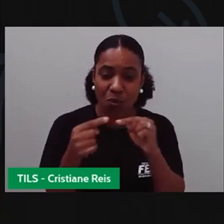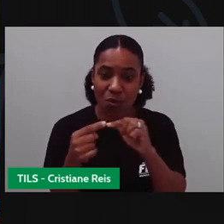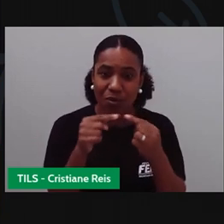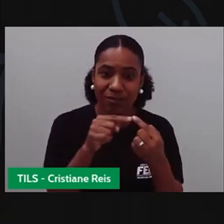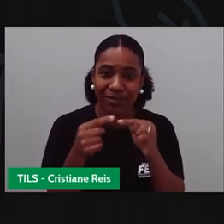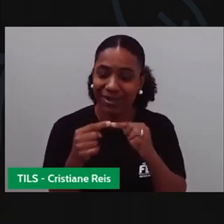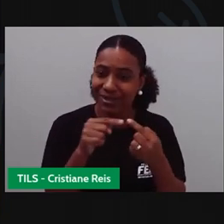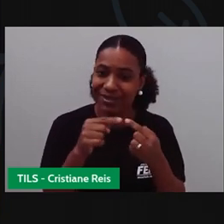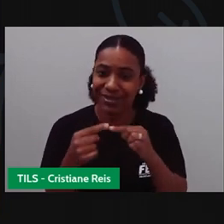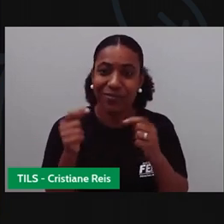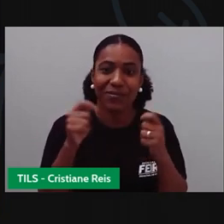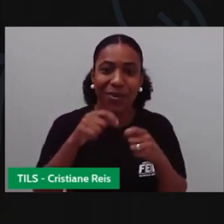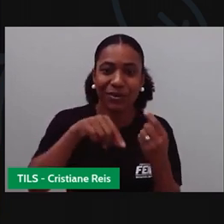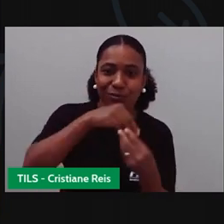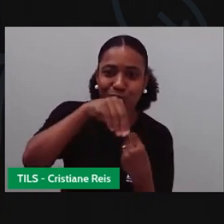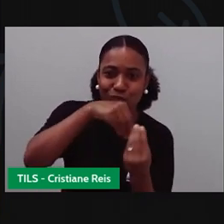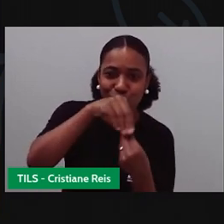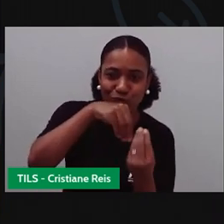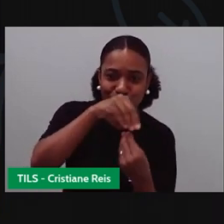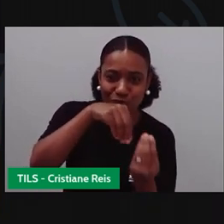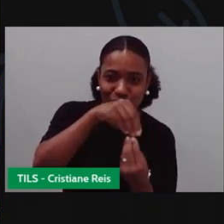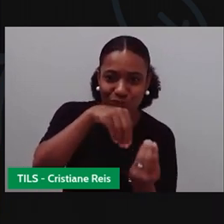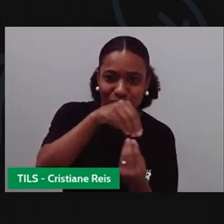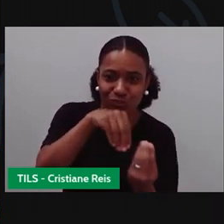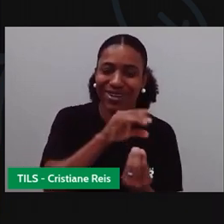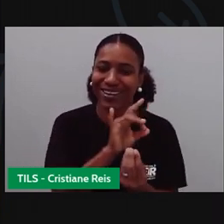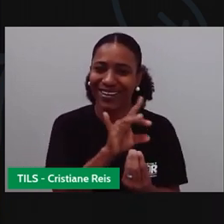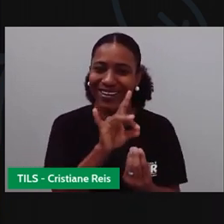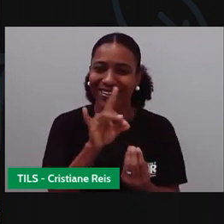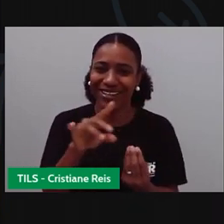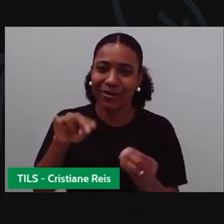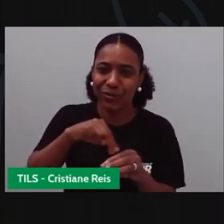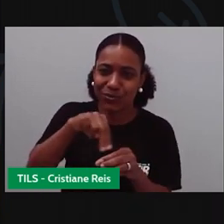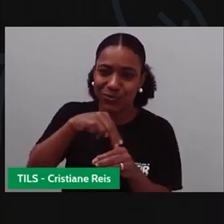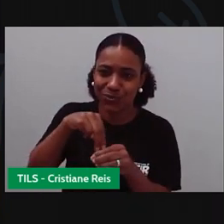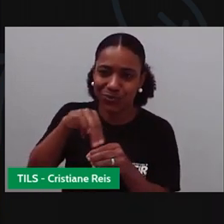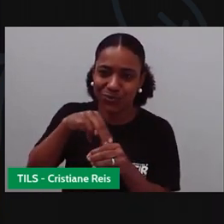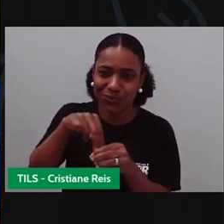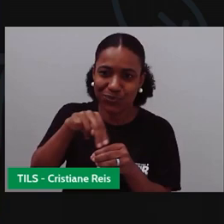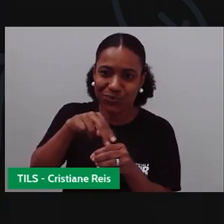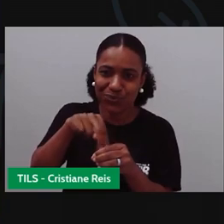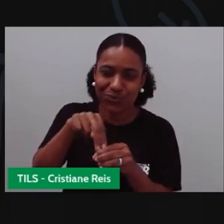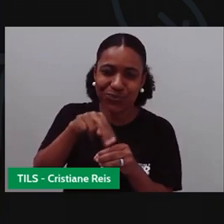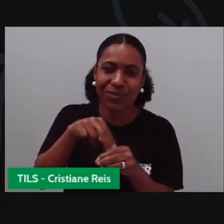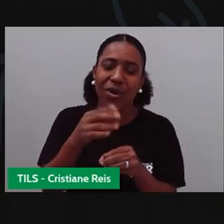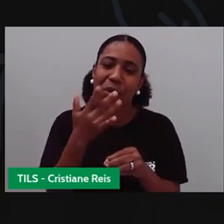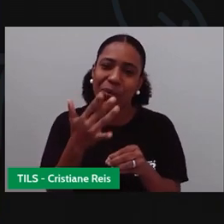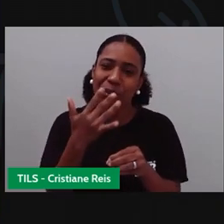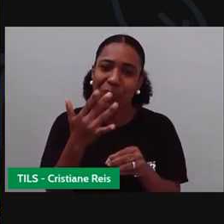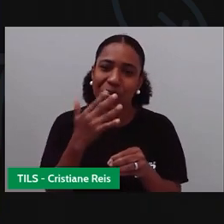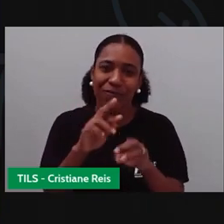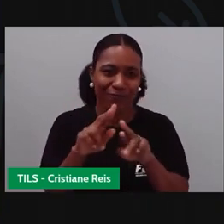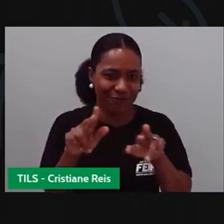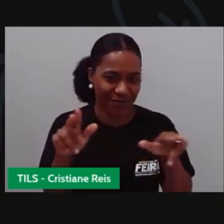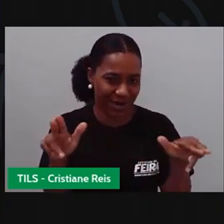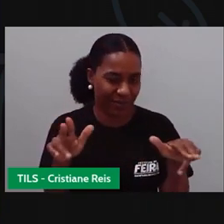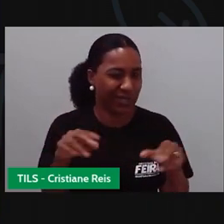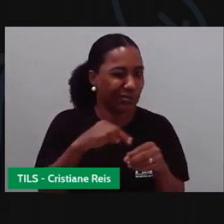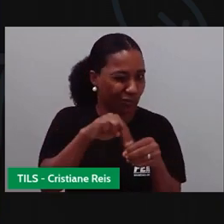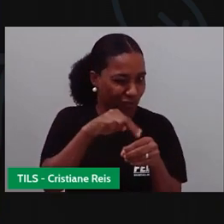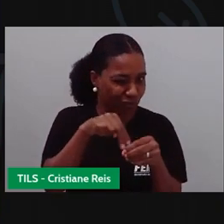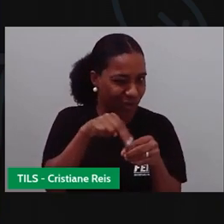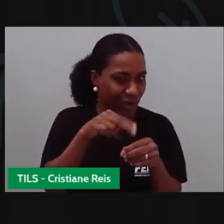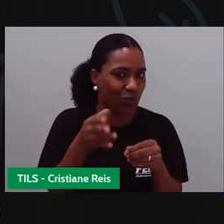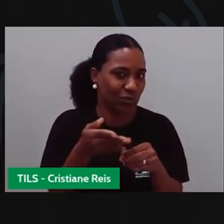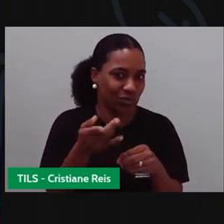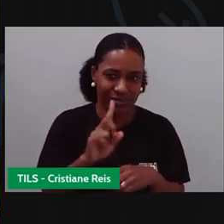cores que você pode fazer, aí você vai misturando e vai aí dando origem a outras cores. A gente não vai precisar de muita mistura aqui hoje